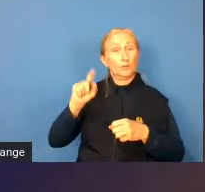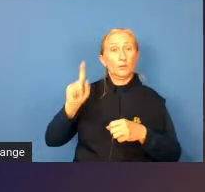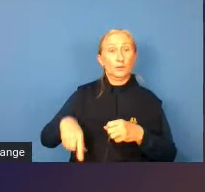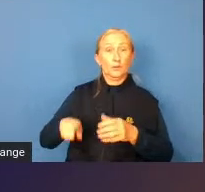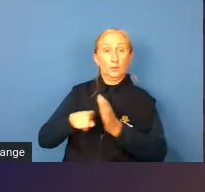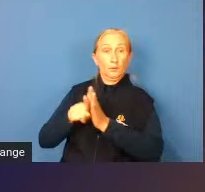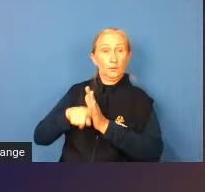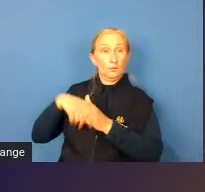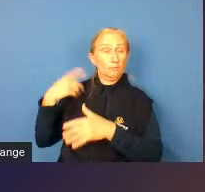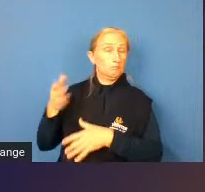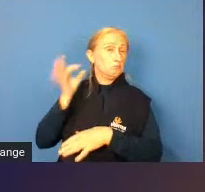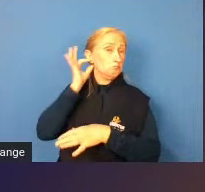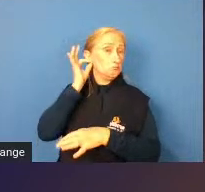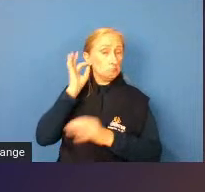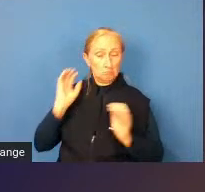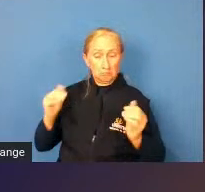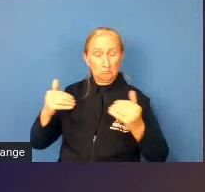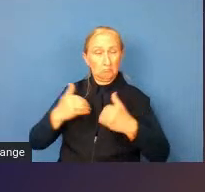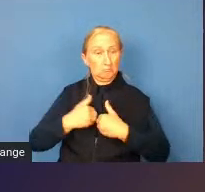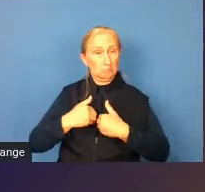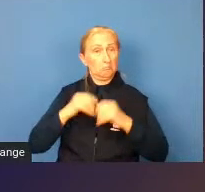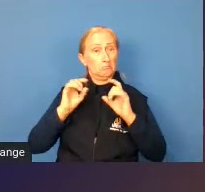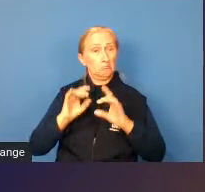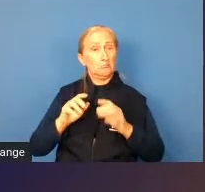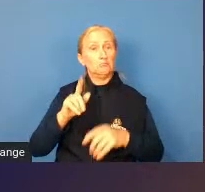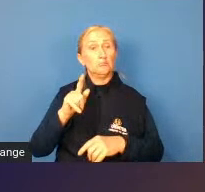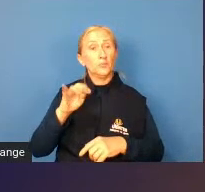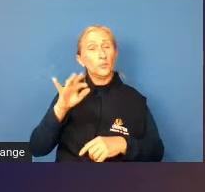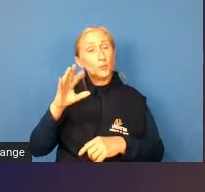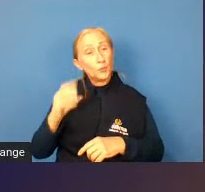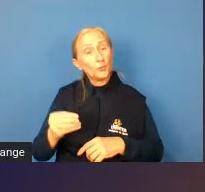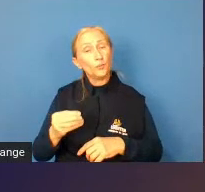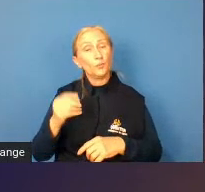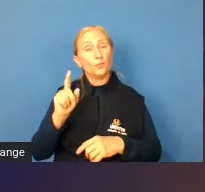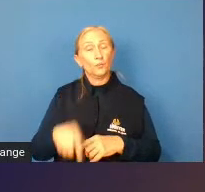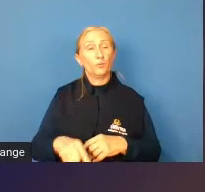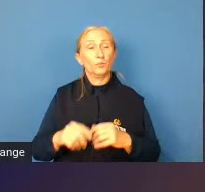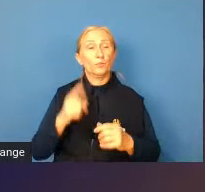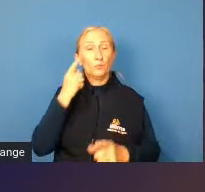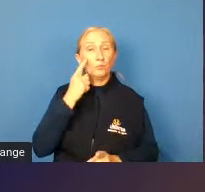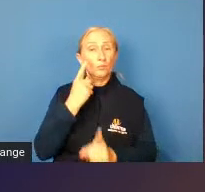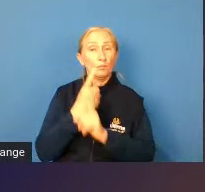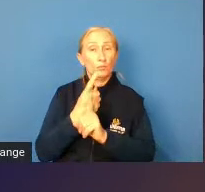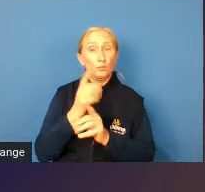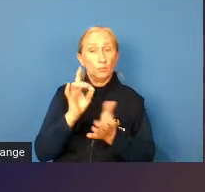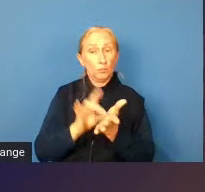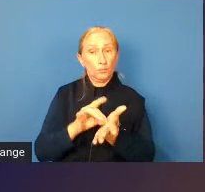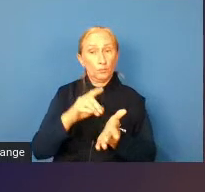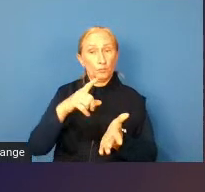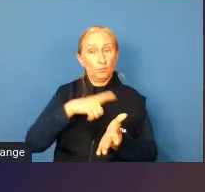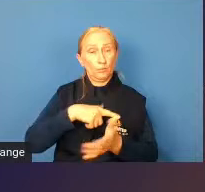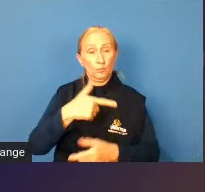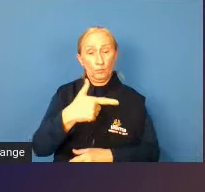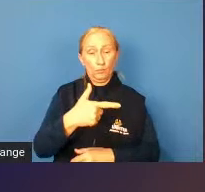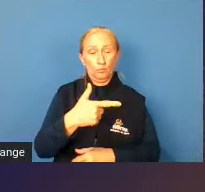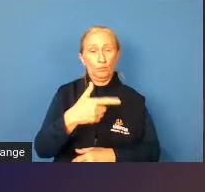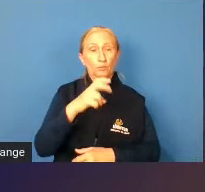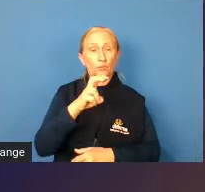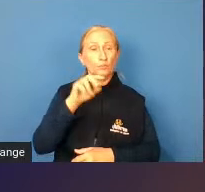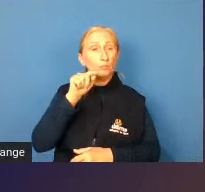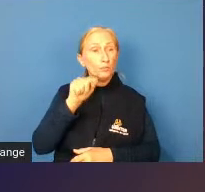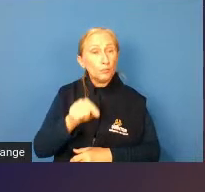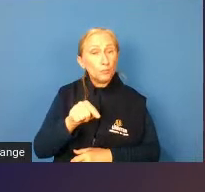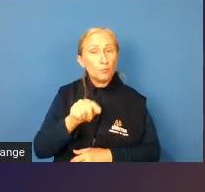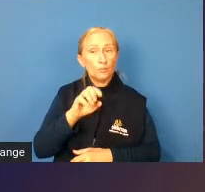pesquisador excelente do autismo em especial genético ele acabou descobrindo que na verdade nós temos 25 mil genes